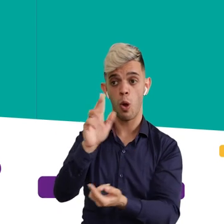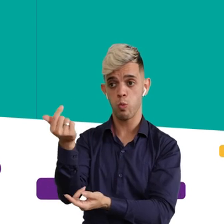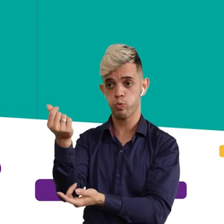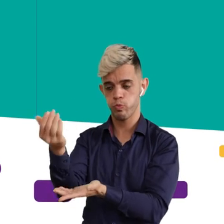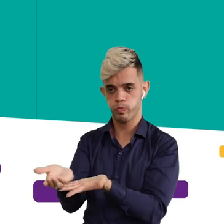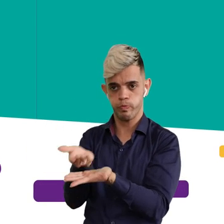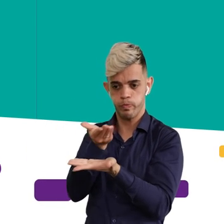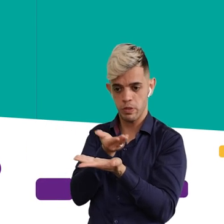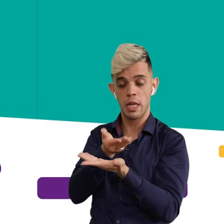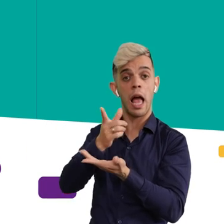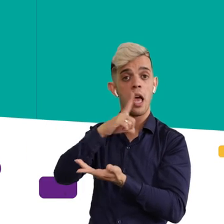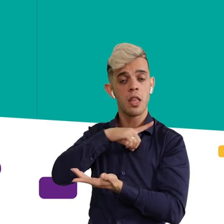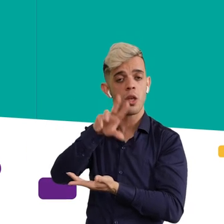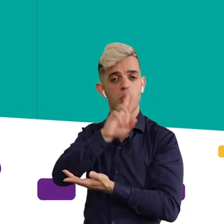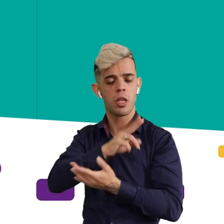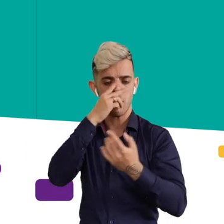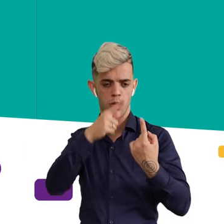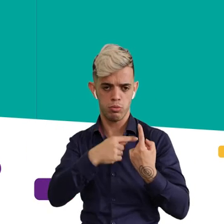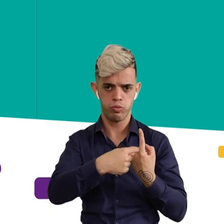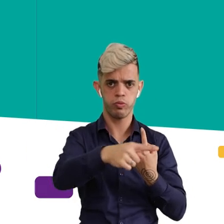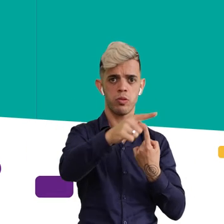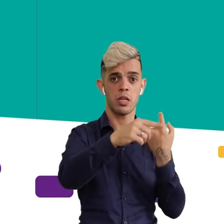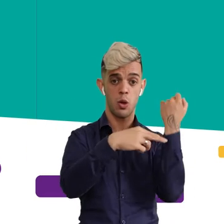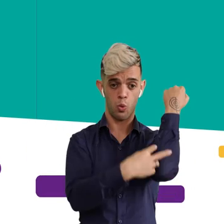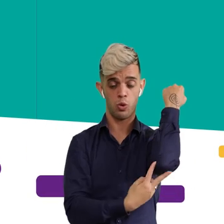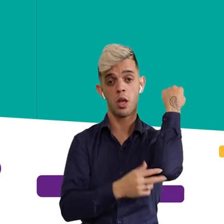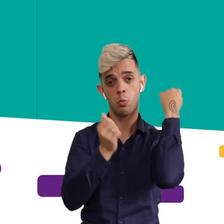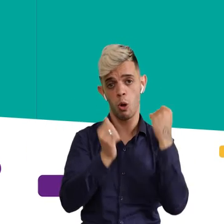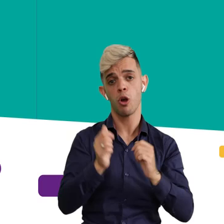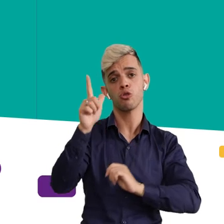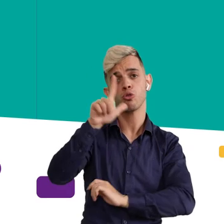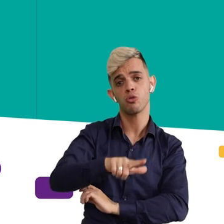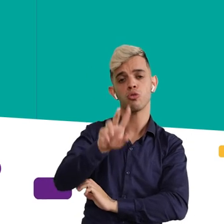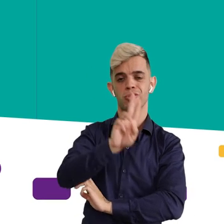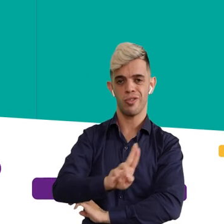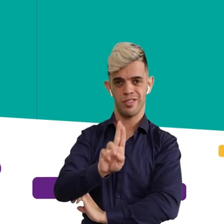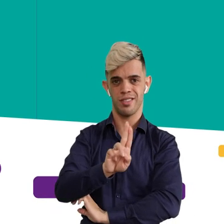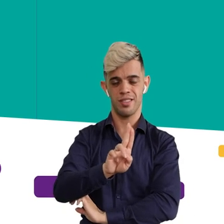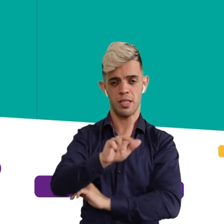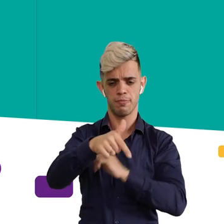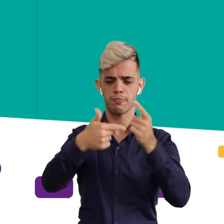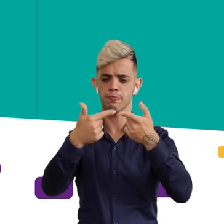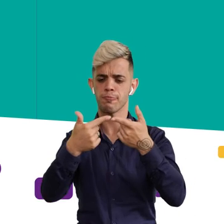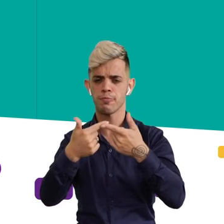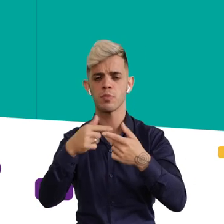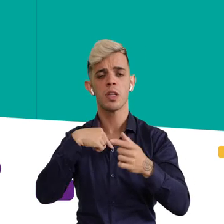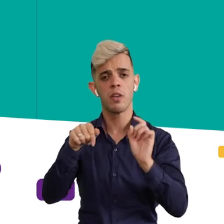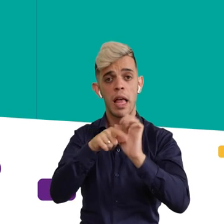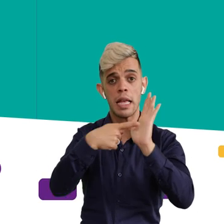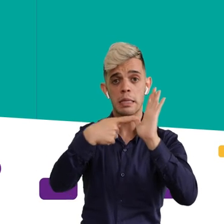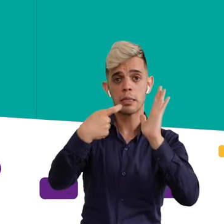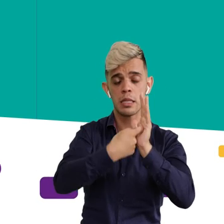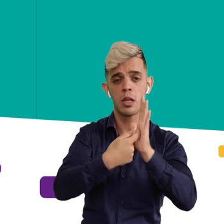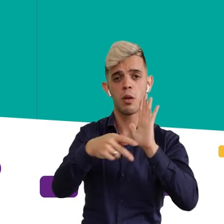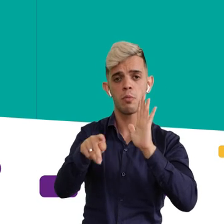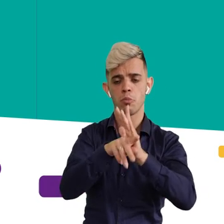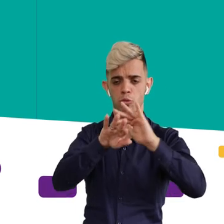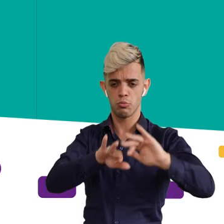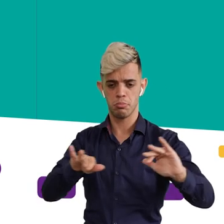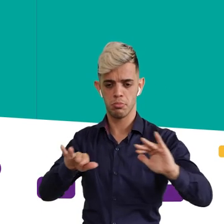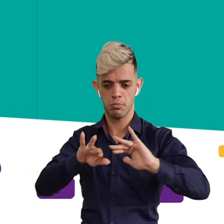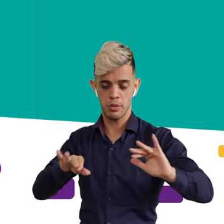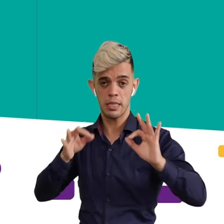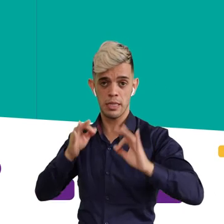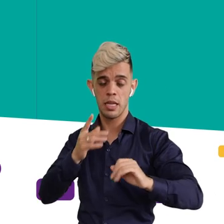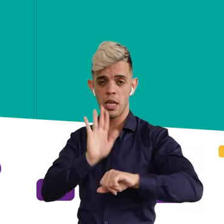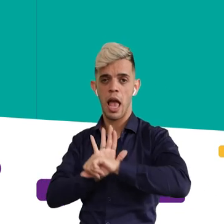O primeiro é que, com mesma verba, o nosso projeto tem muito mais longevidade, pois os absorventes são reutilizáveis. E o segundo é